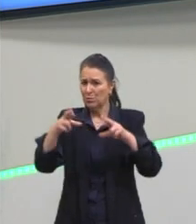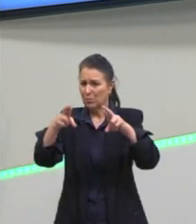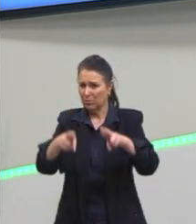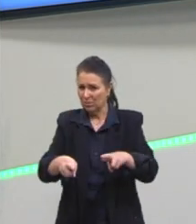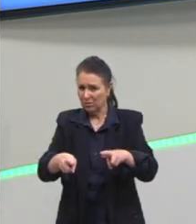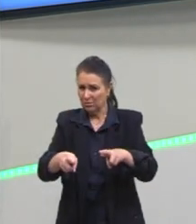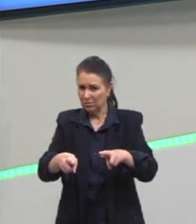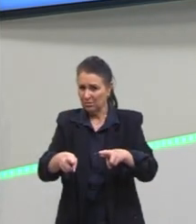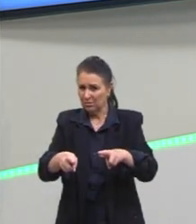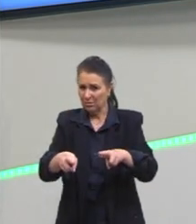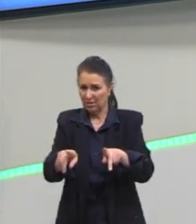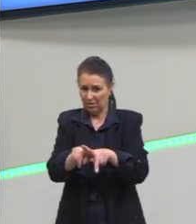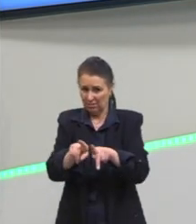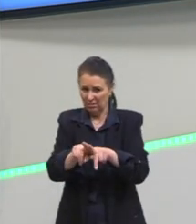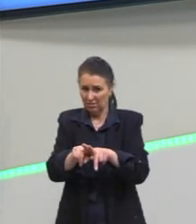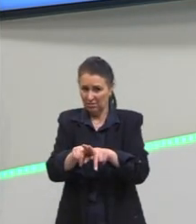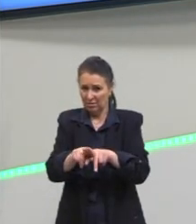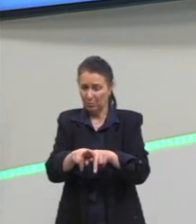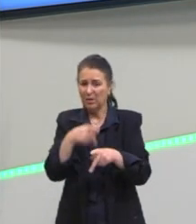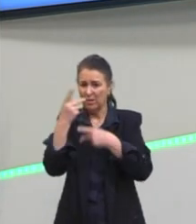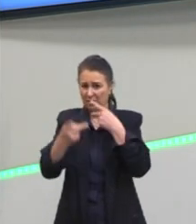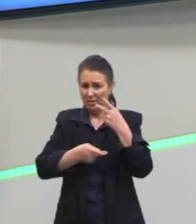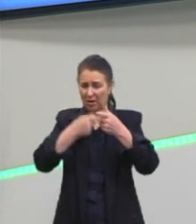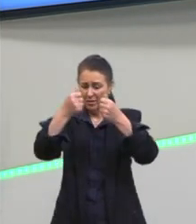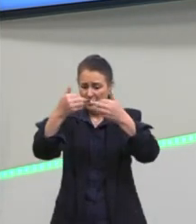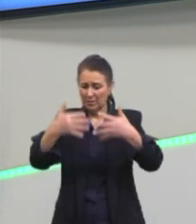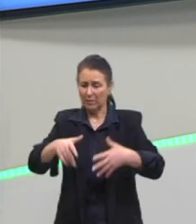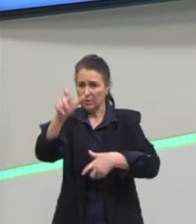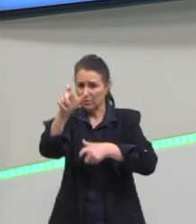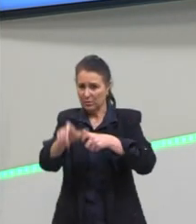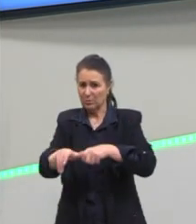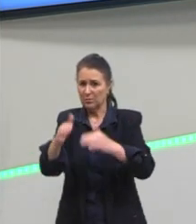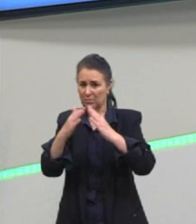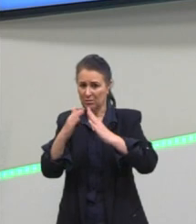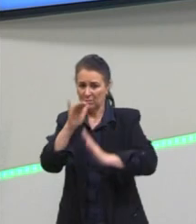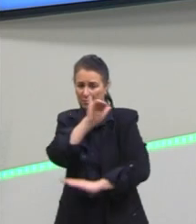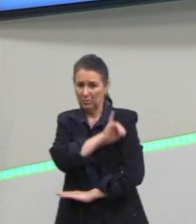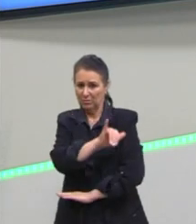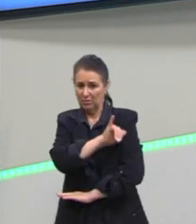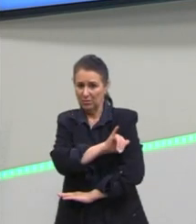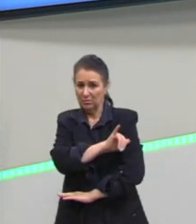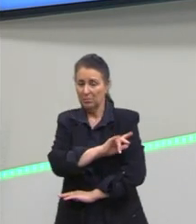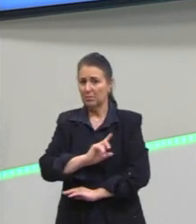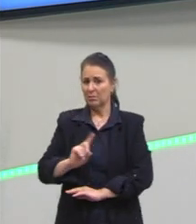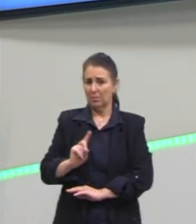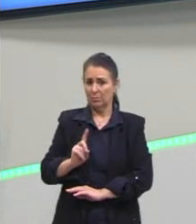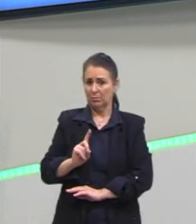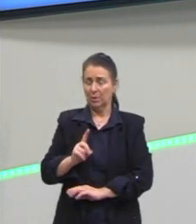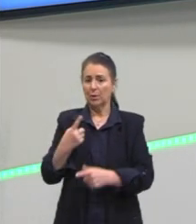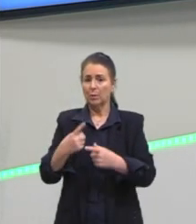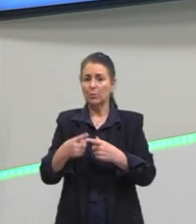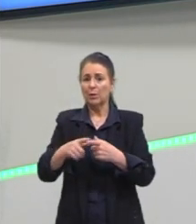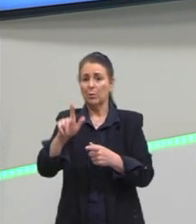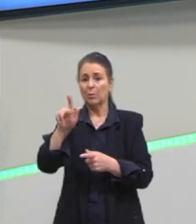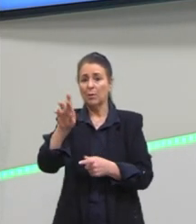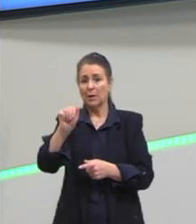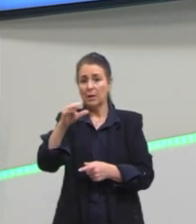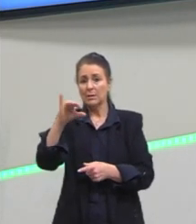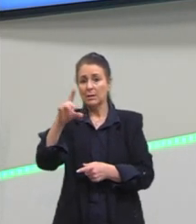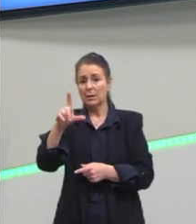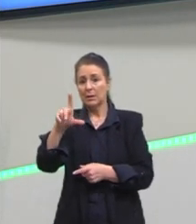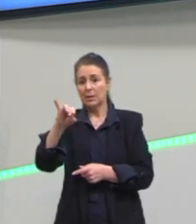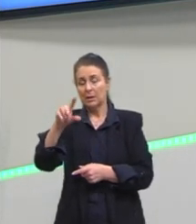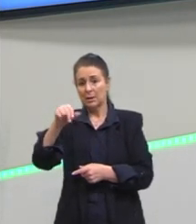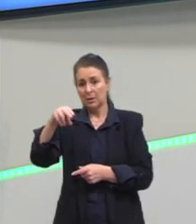falava sobre as pessoas do Rio de Janeiro? Ele não é considerado um regionalista. Eu acho que isso, para um autor da grandeza do Graciliano Ramos, do Érico